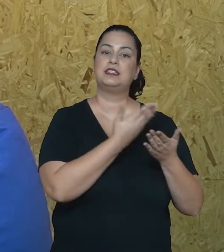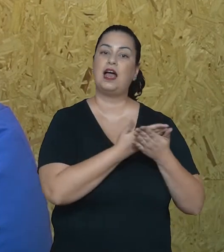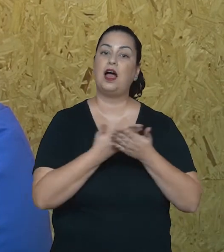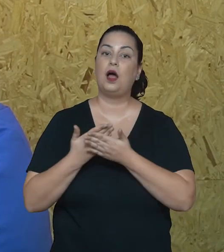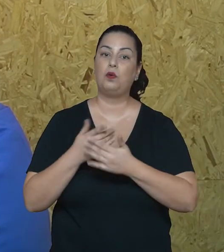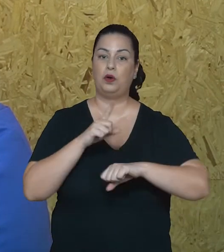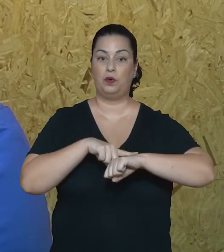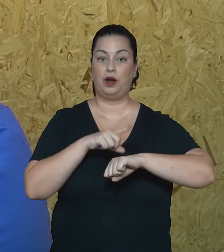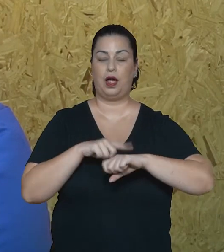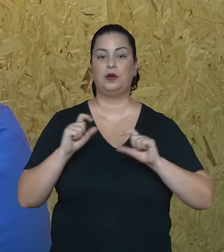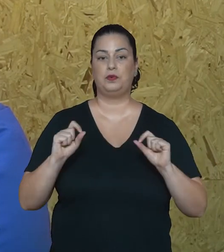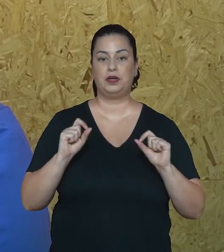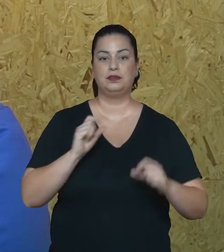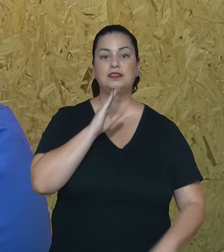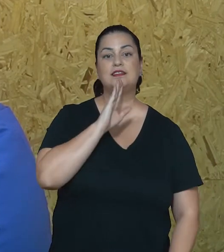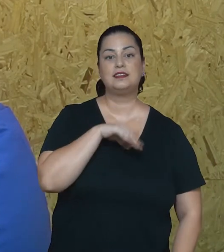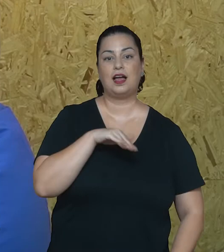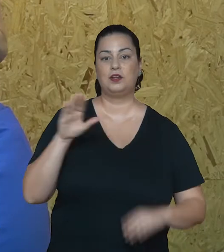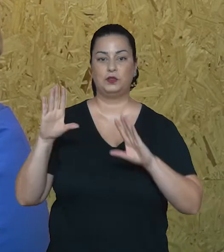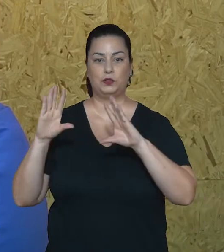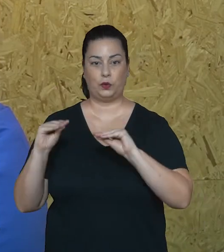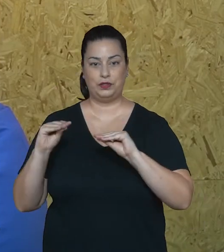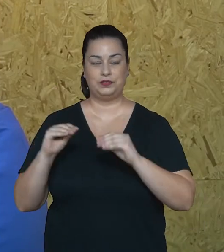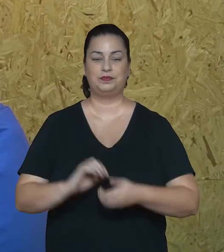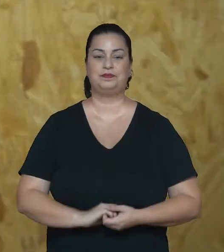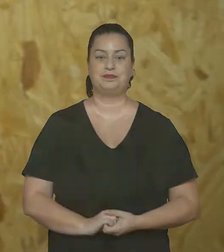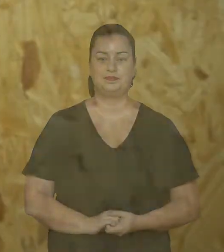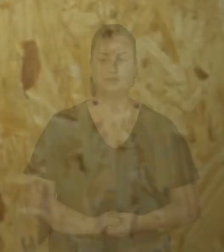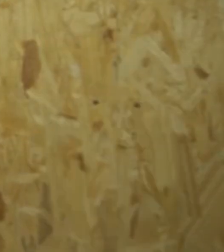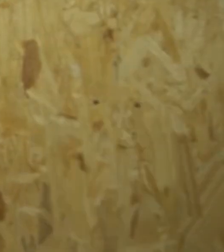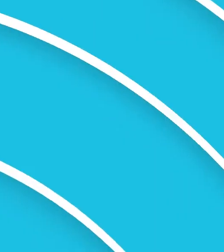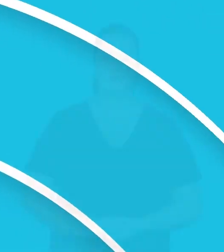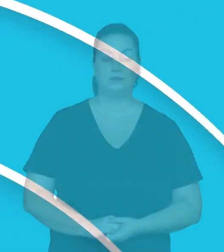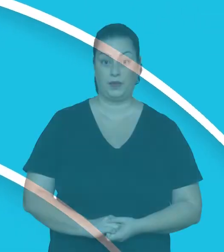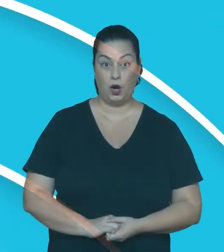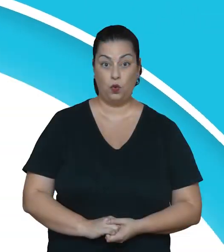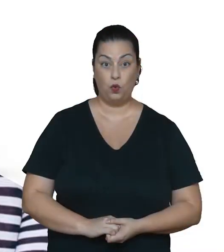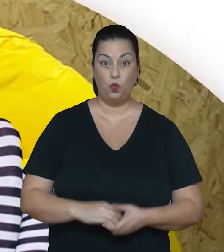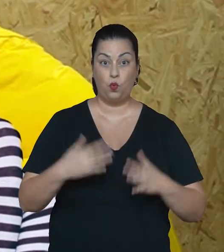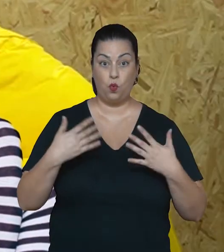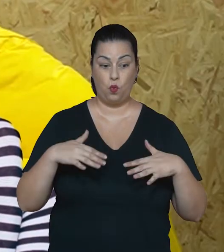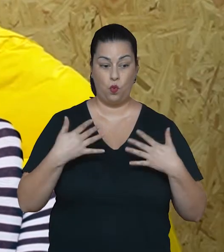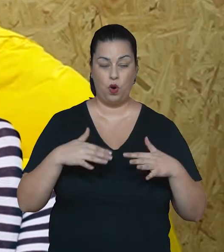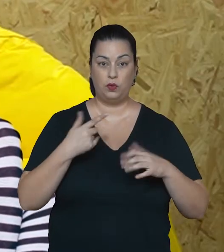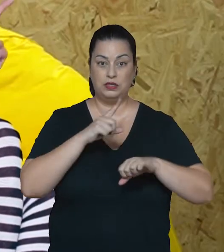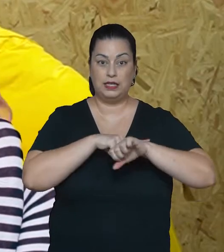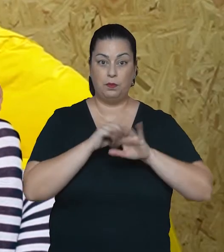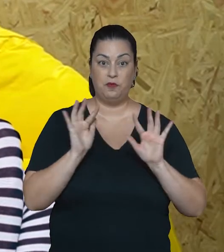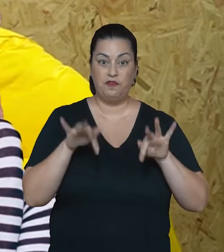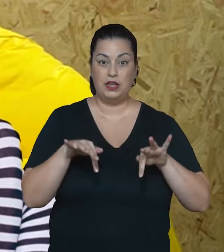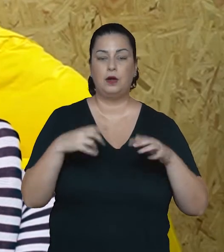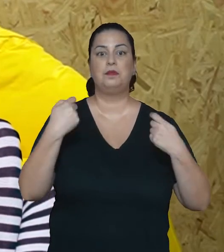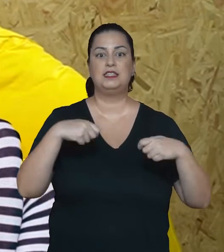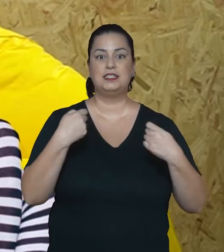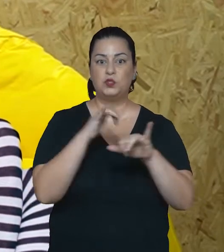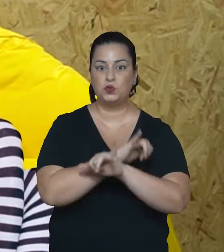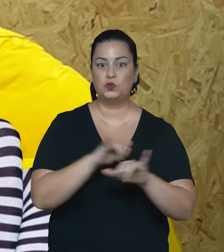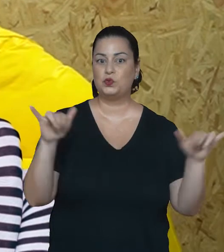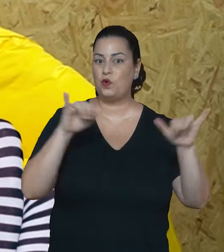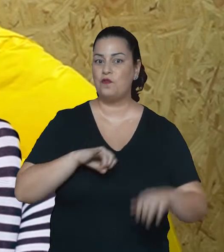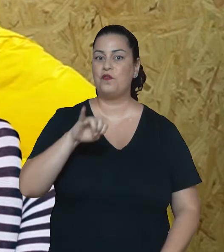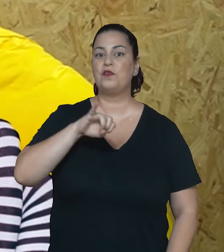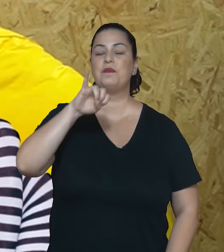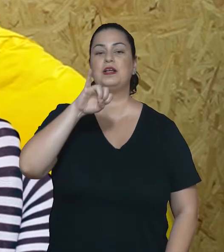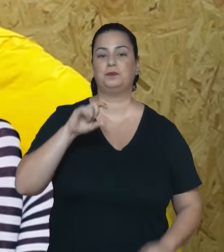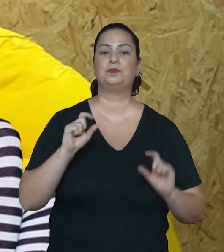as aulas acontecem no período vespertino e noturno. Antes que o tempo acabe, uma coisa importante precisa